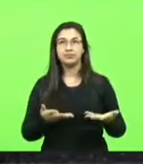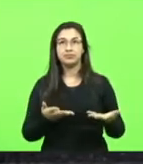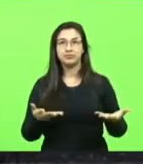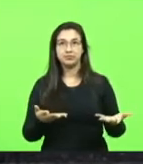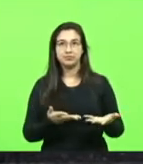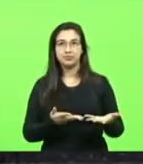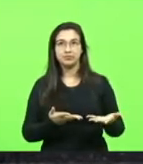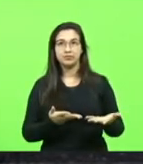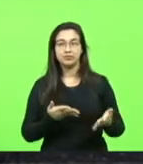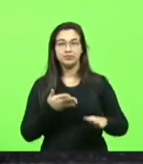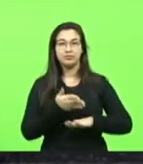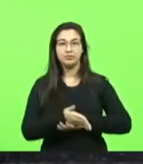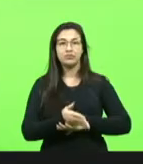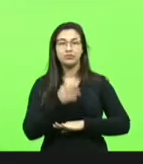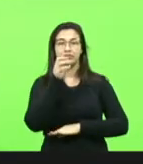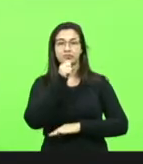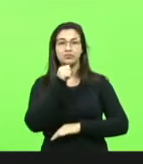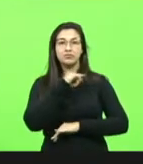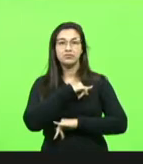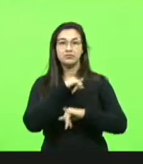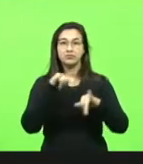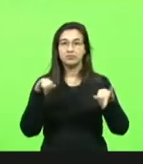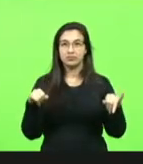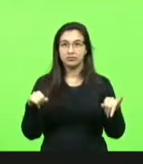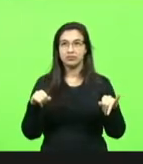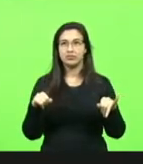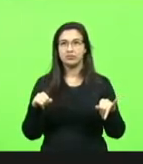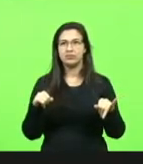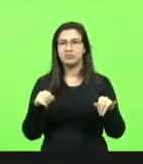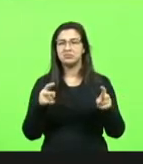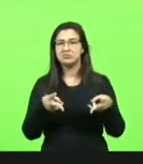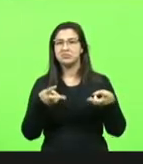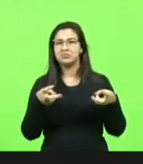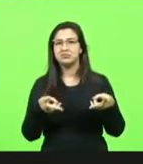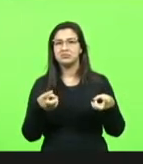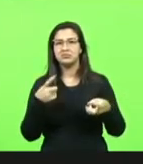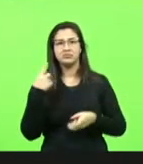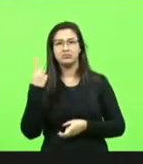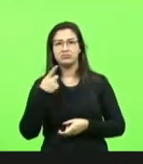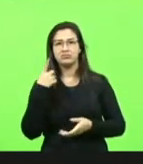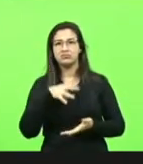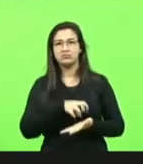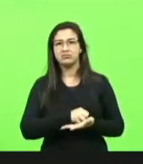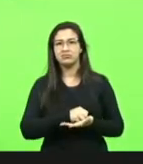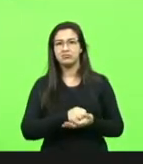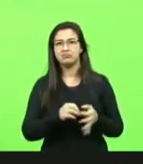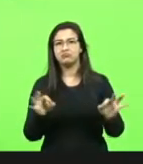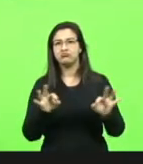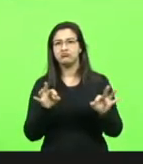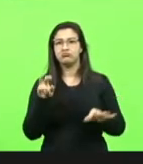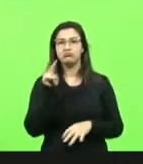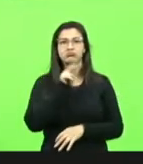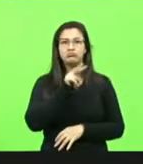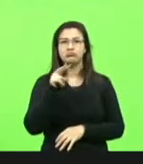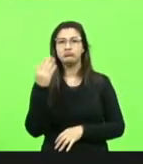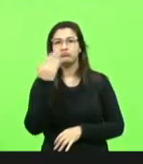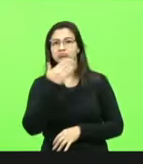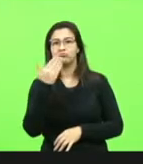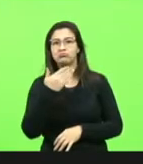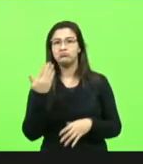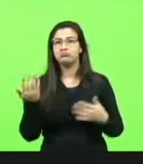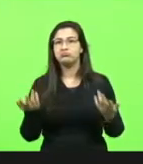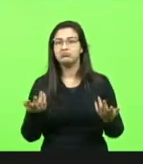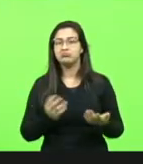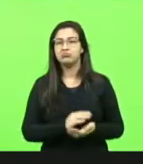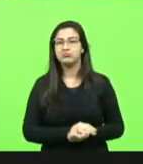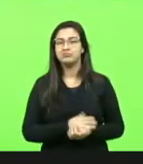em breves comunicações, mas eu percebo aqui que não temos deputados inscritos. Então, iremos já diretamente